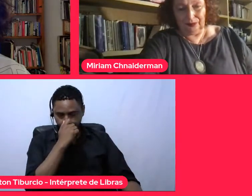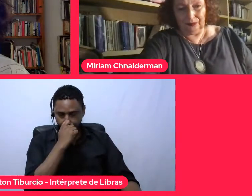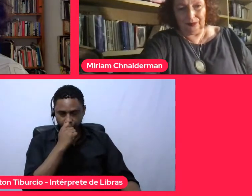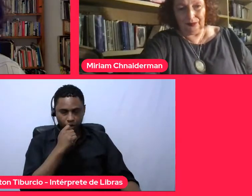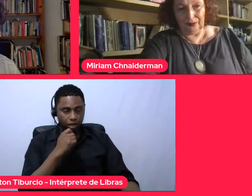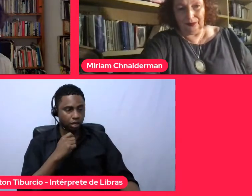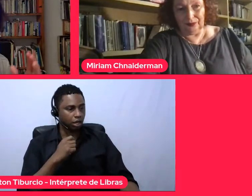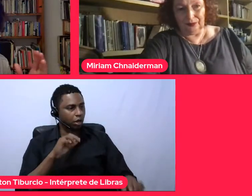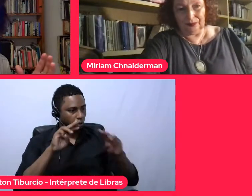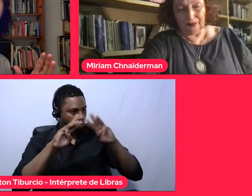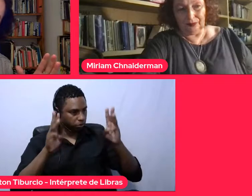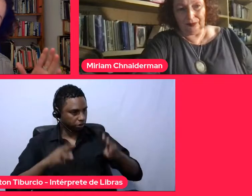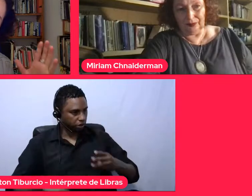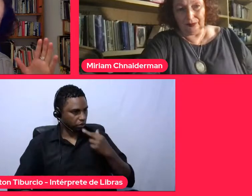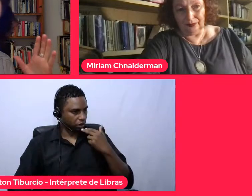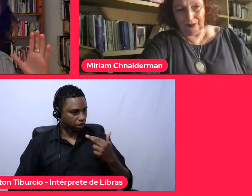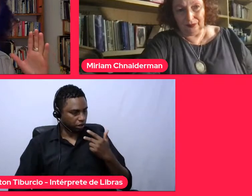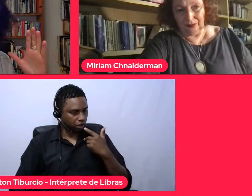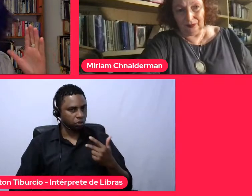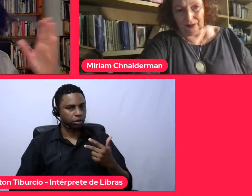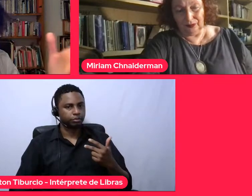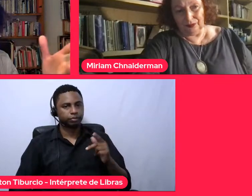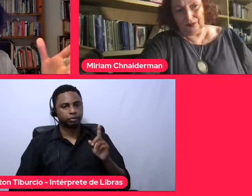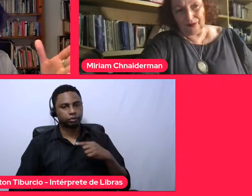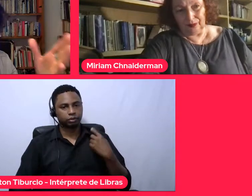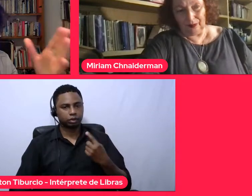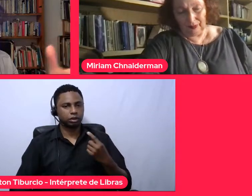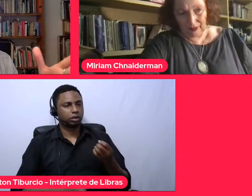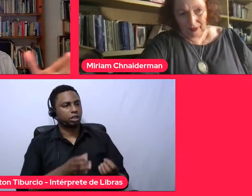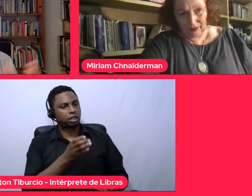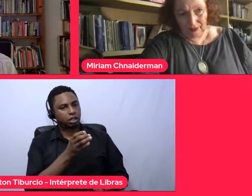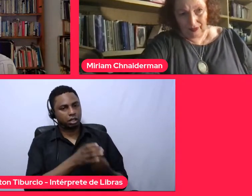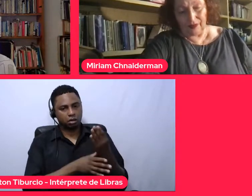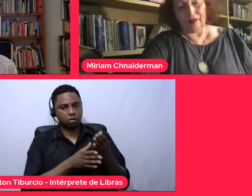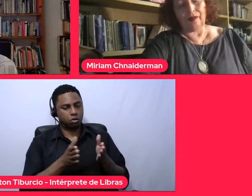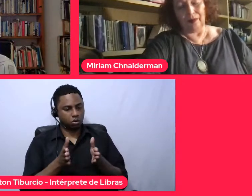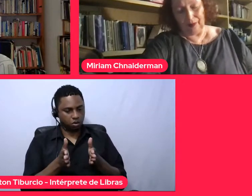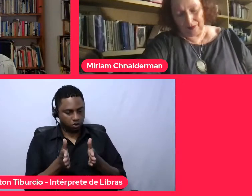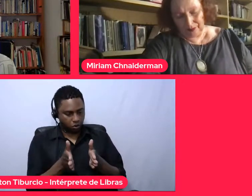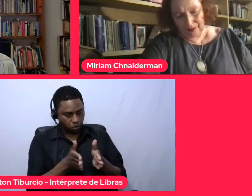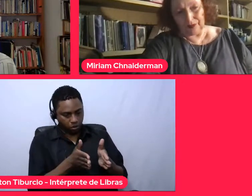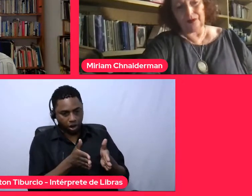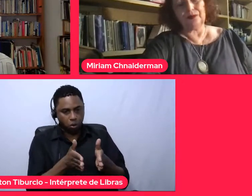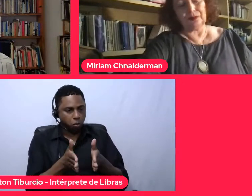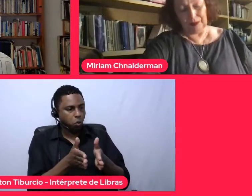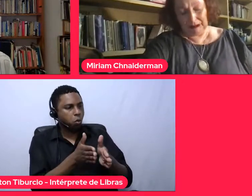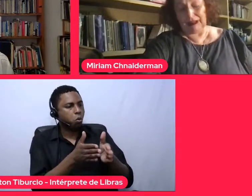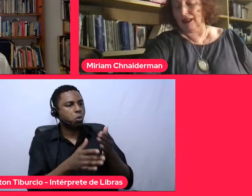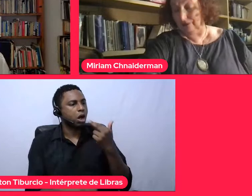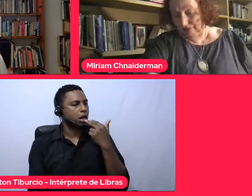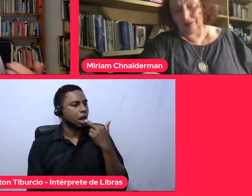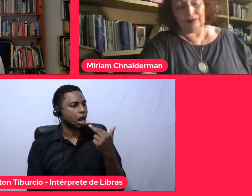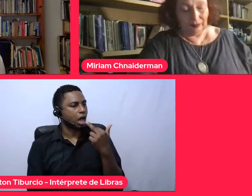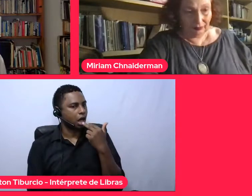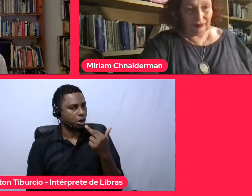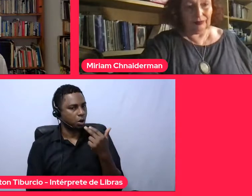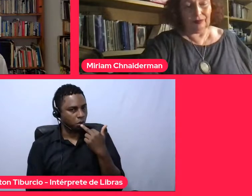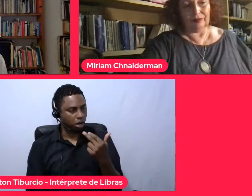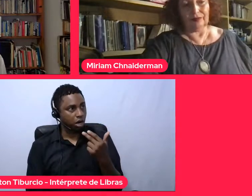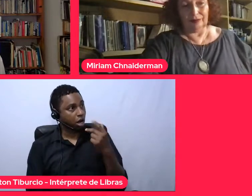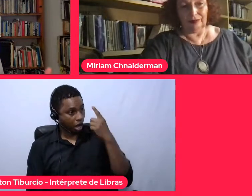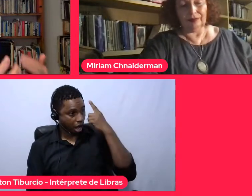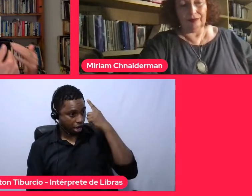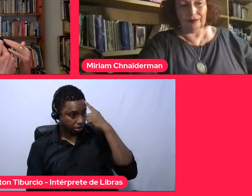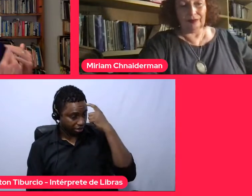Museu da Língua, nós criamos, inclusive, uma grande rua da língua, com essa ideia,